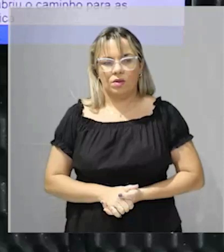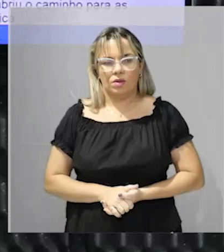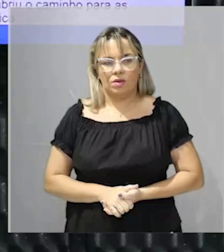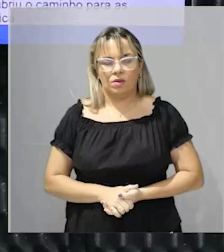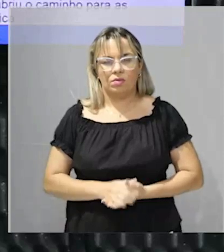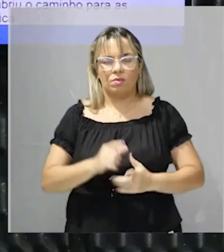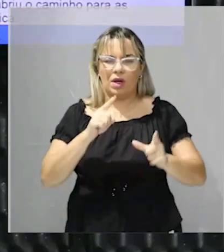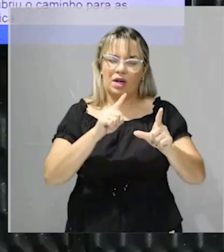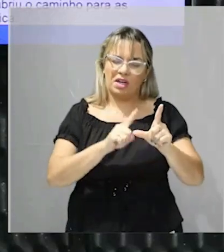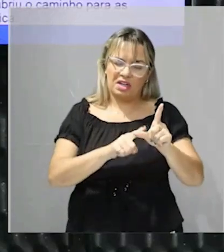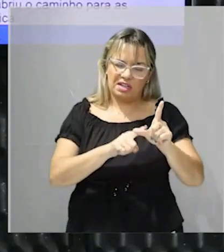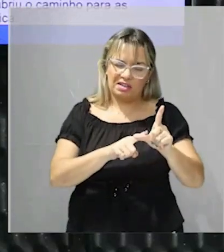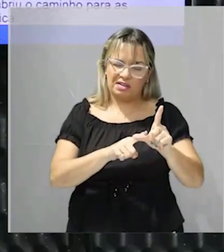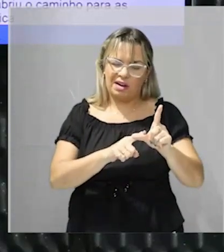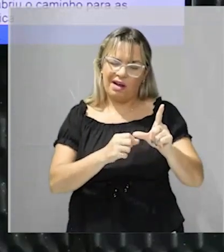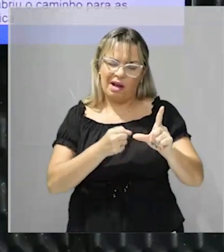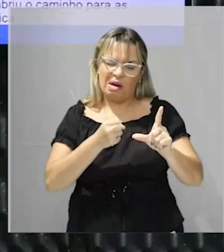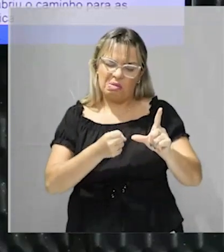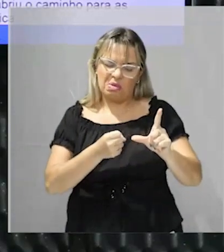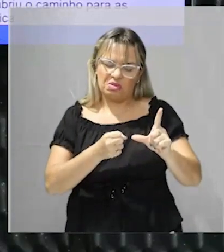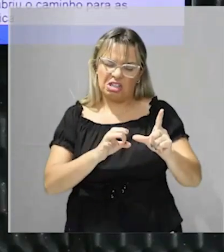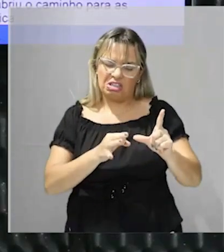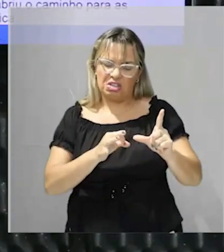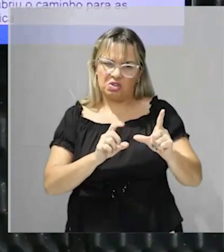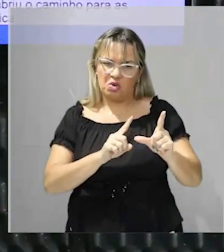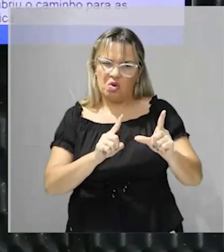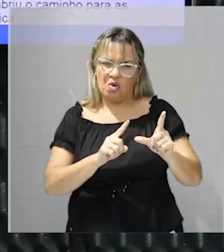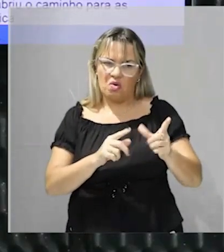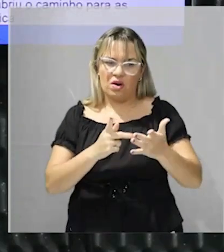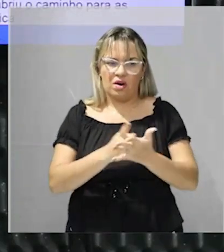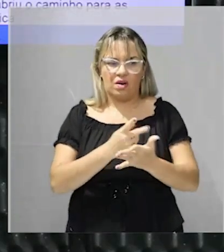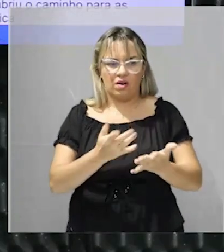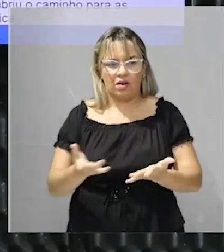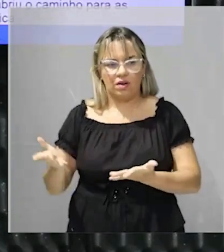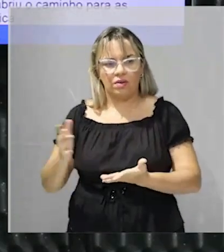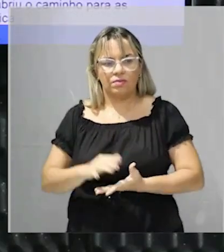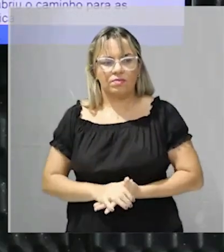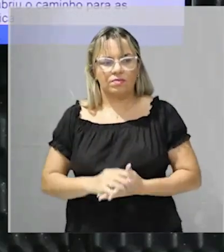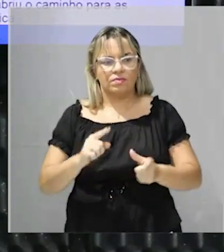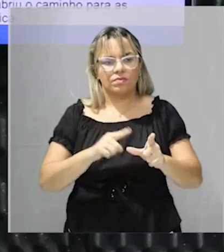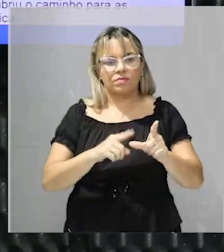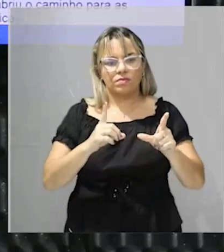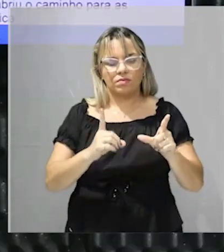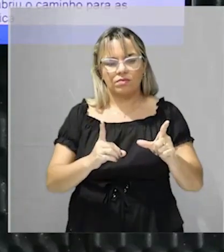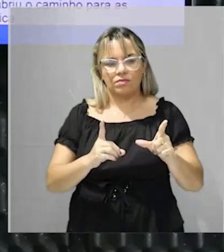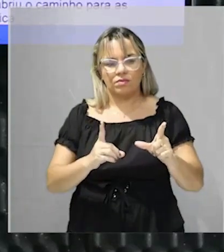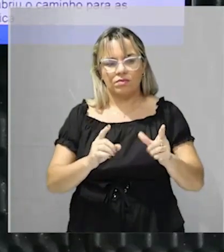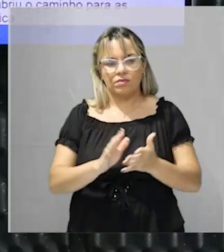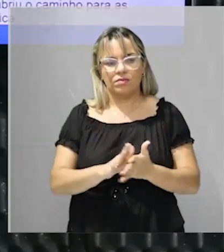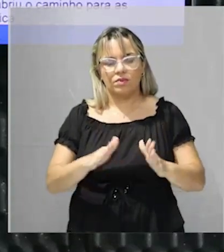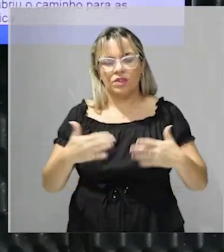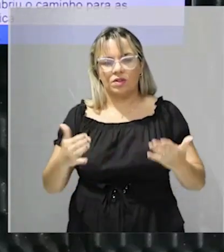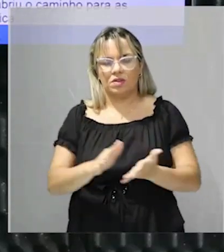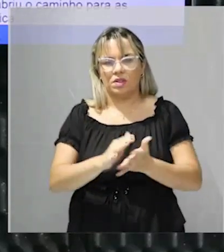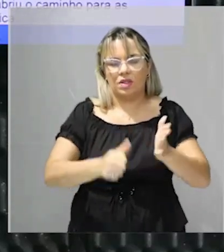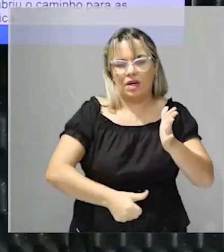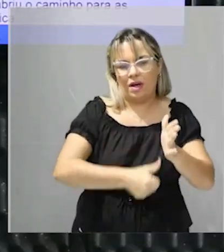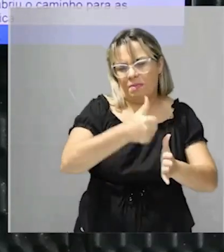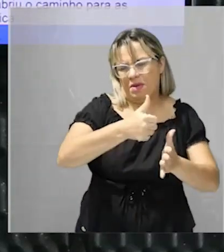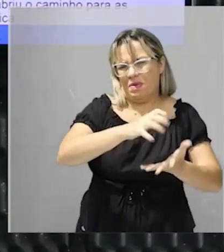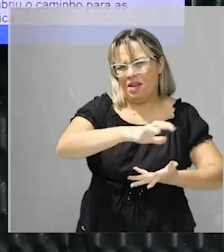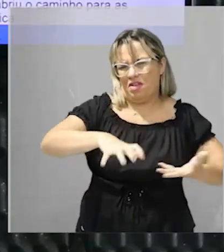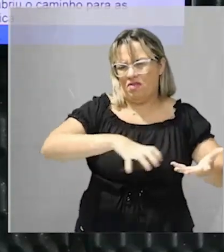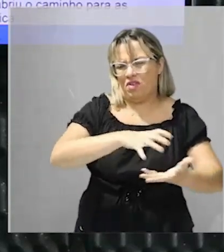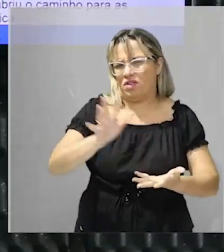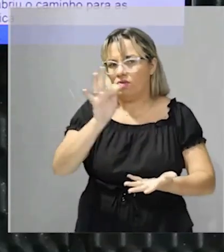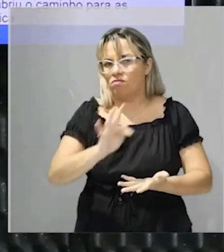analisar rapidamente olha só vou ter sido pioneira a Revolução Francesa não a Revolução Francesa não foi primeiro